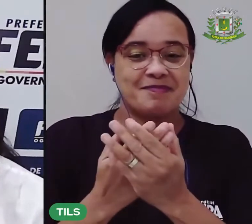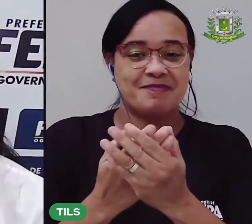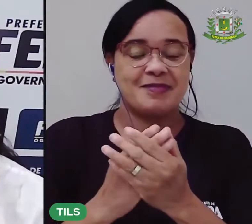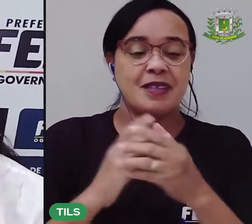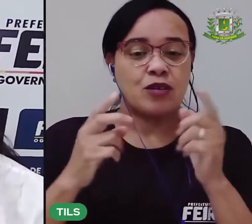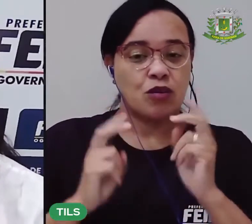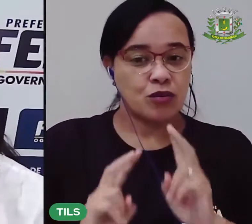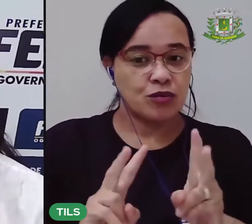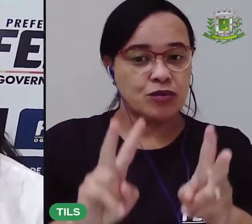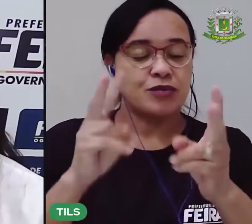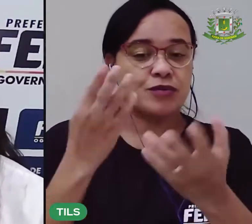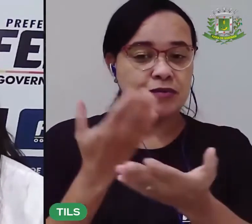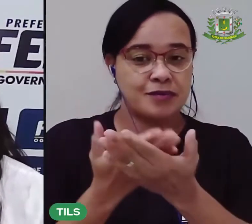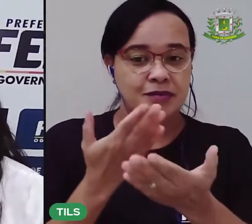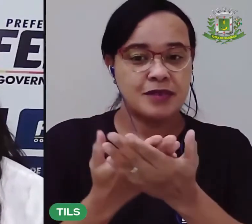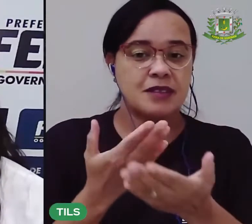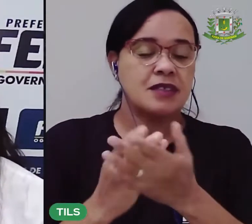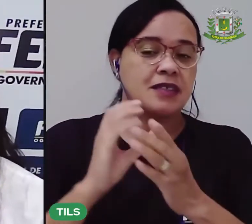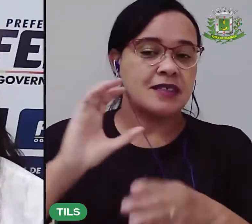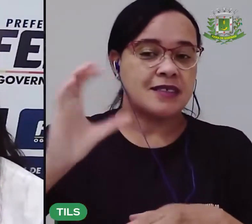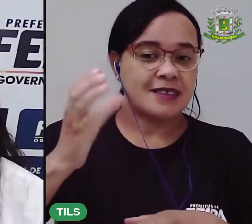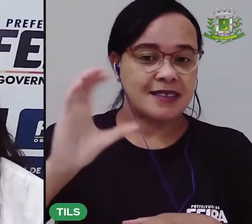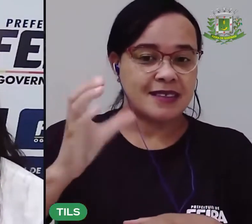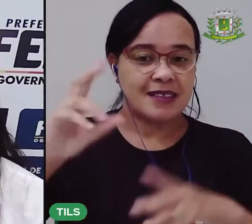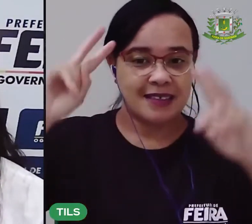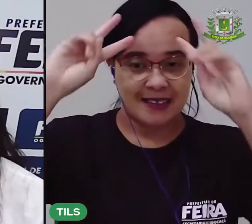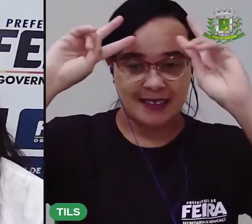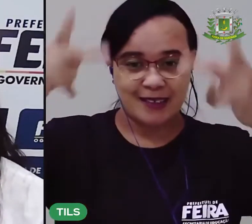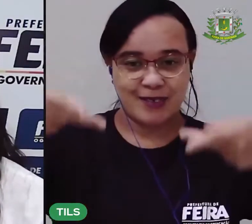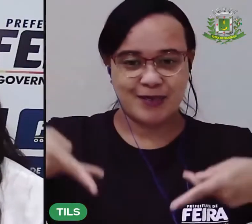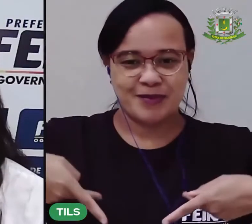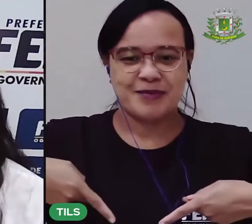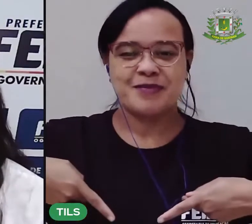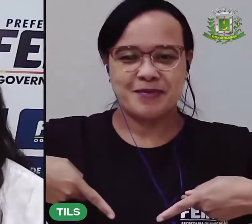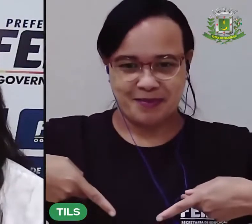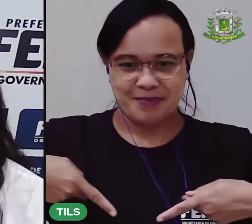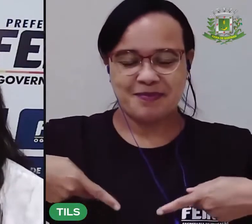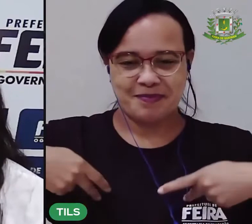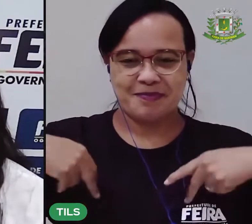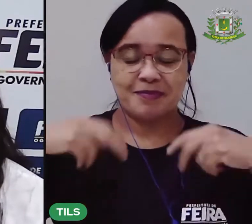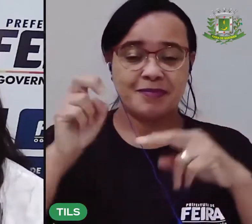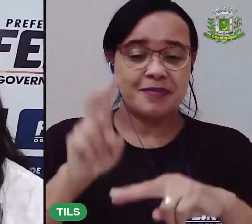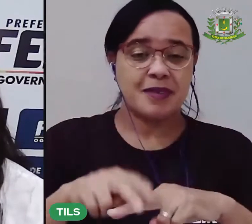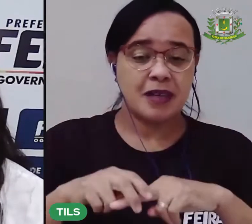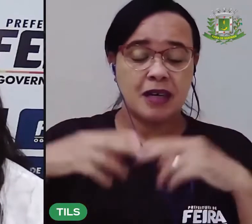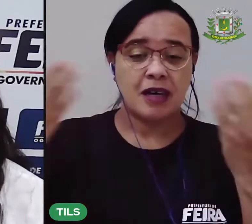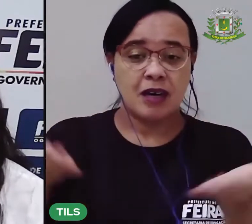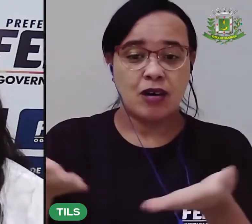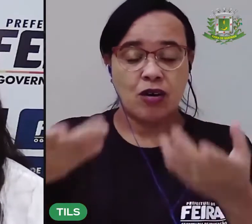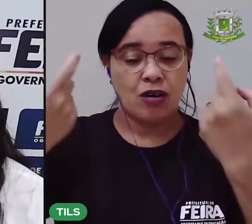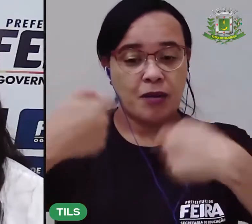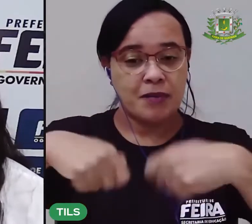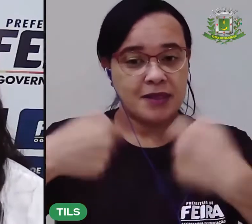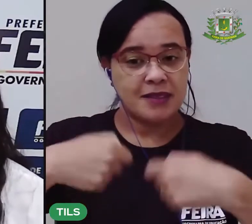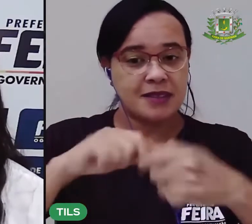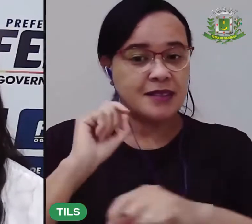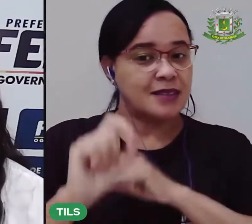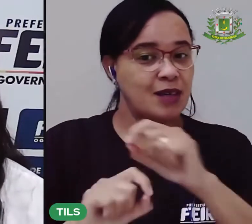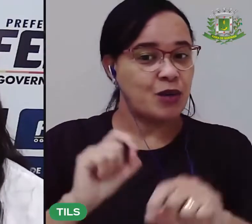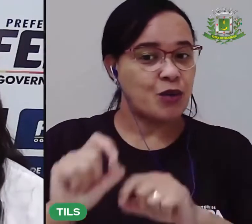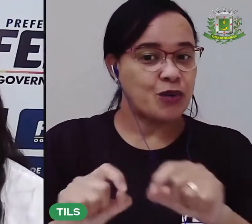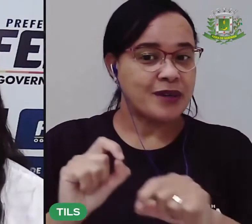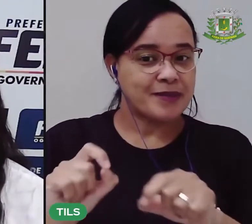continuidade com a aula de ciências humanas. Para isso, a gente vai precisar, tá?